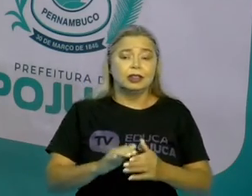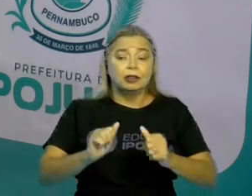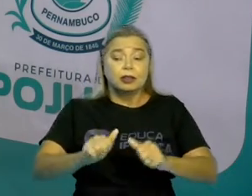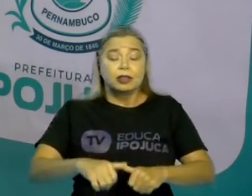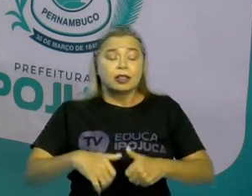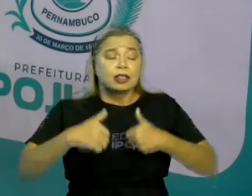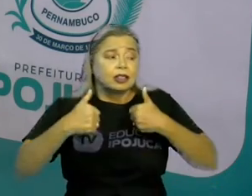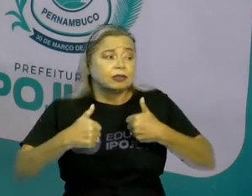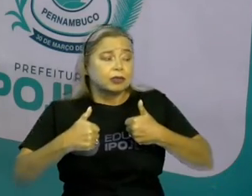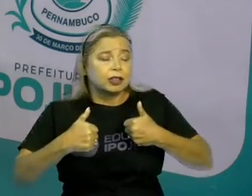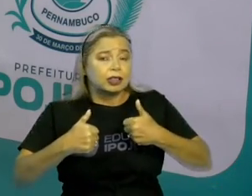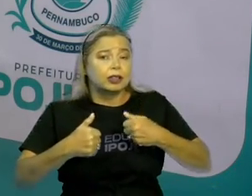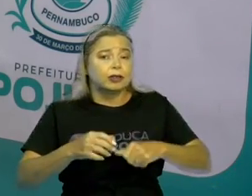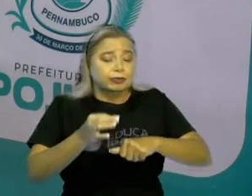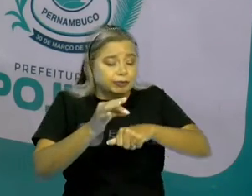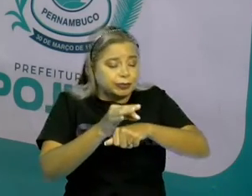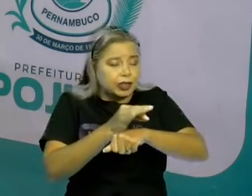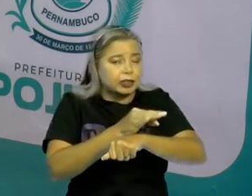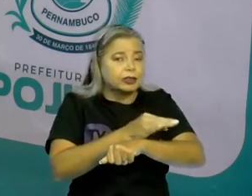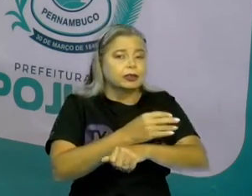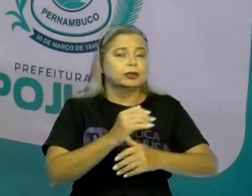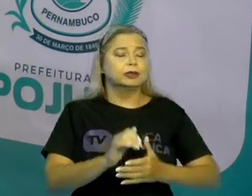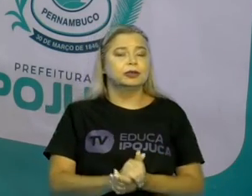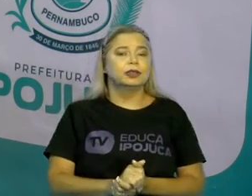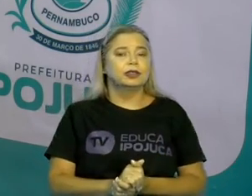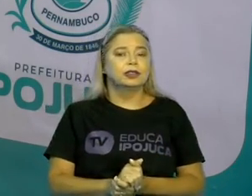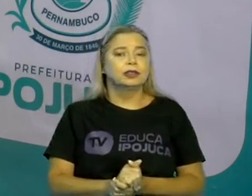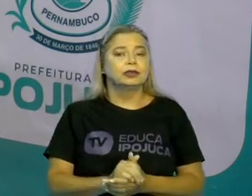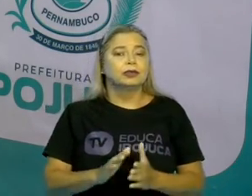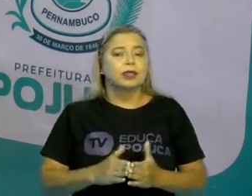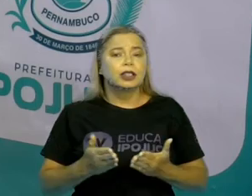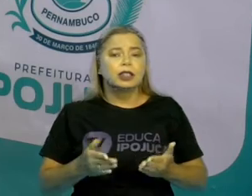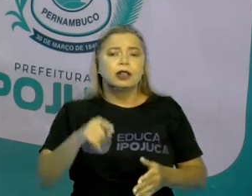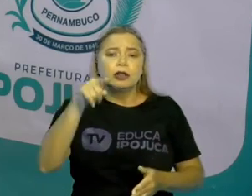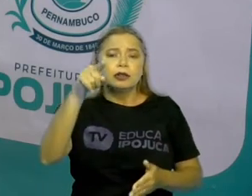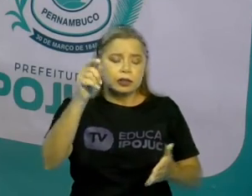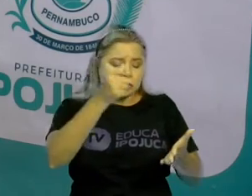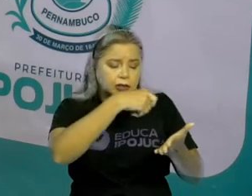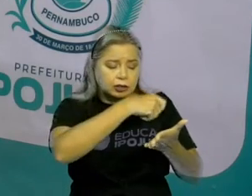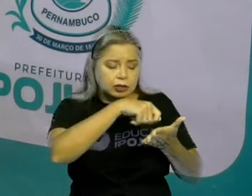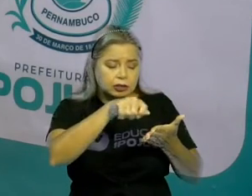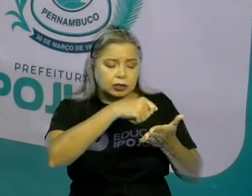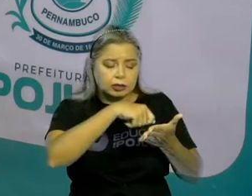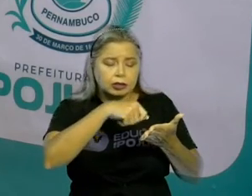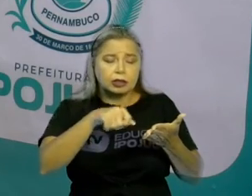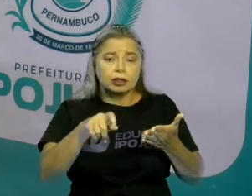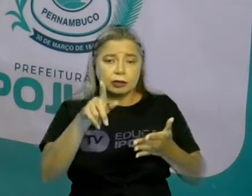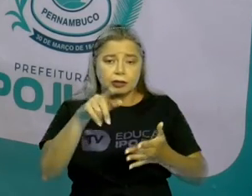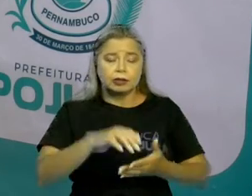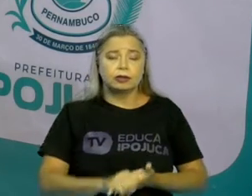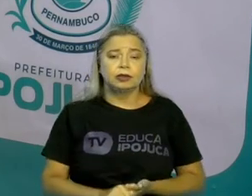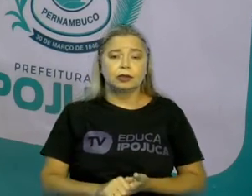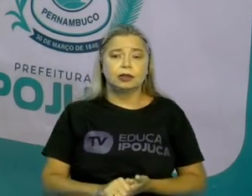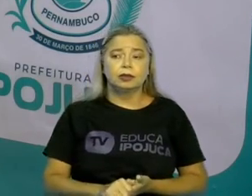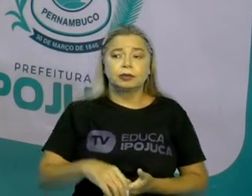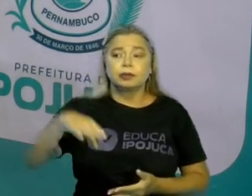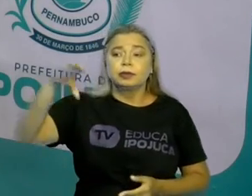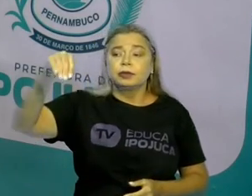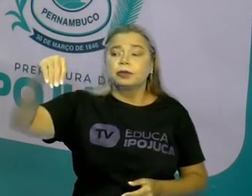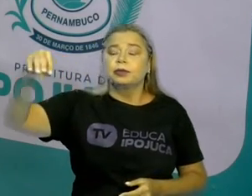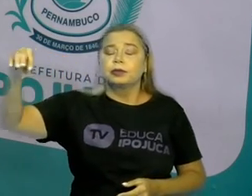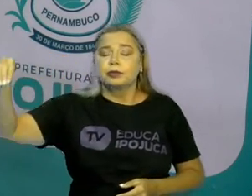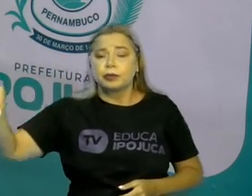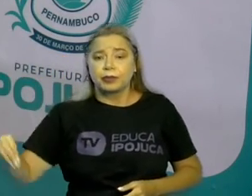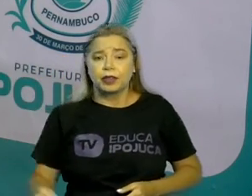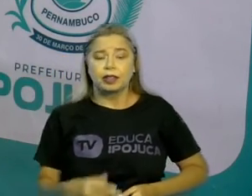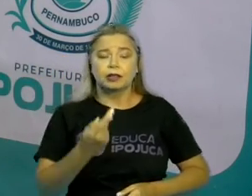Então, olha só, anota aí, tá pessoal? Os cordéis em geral contam histórias